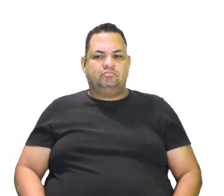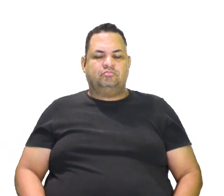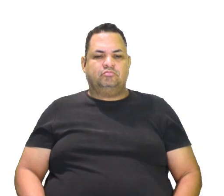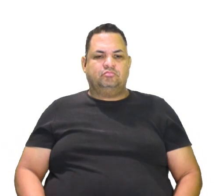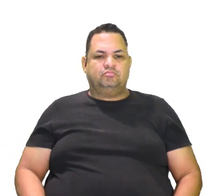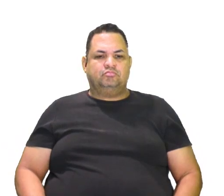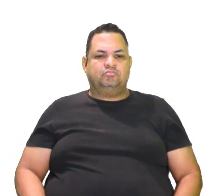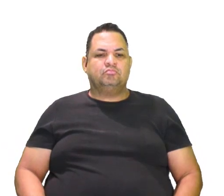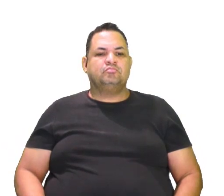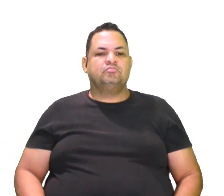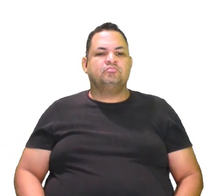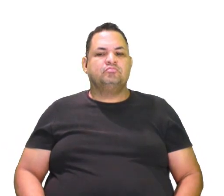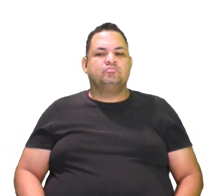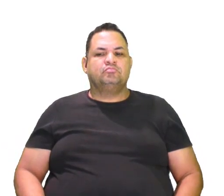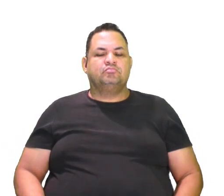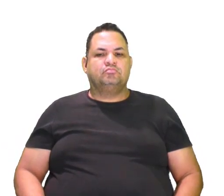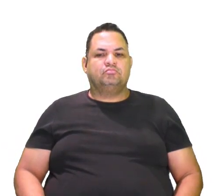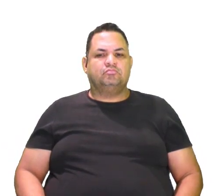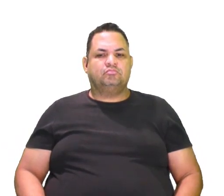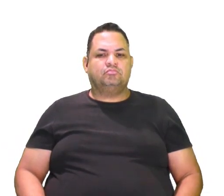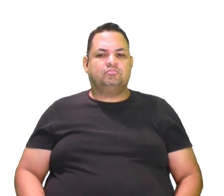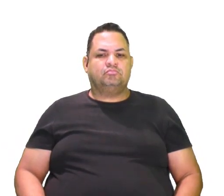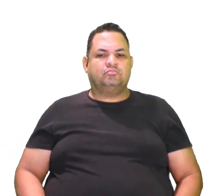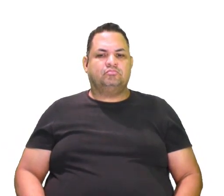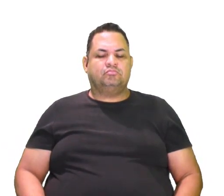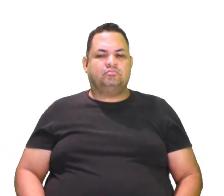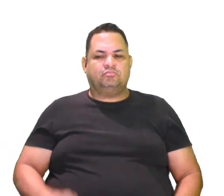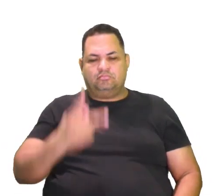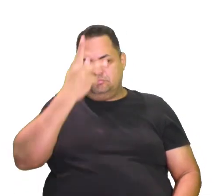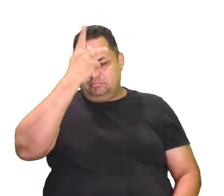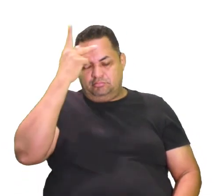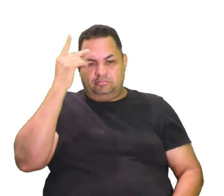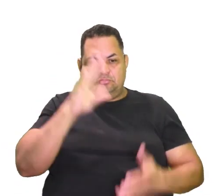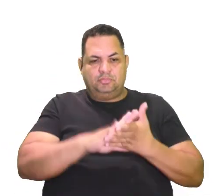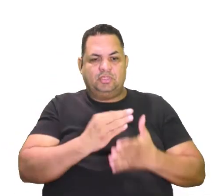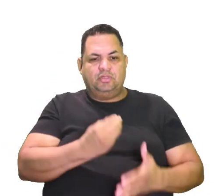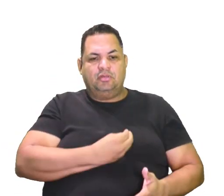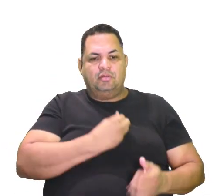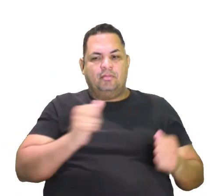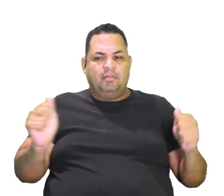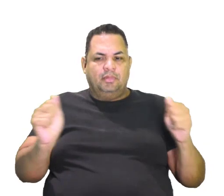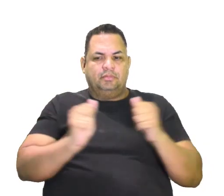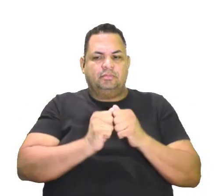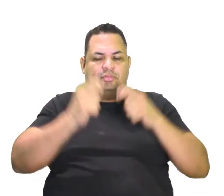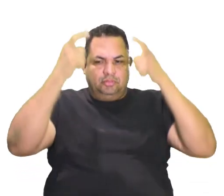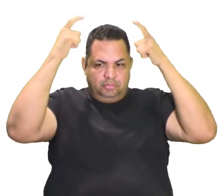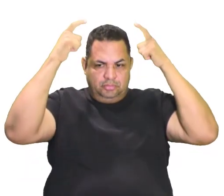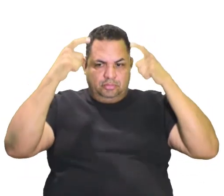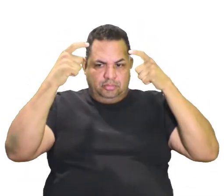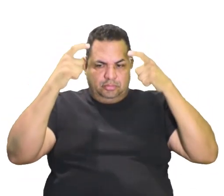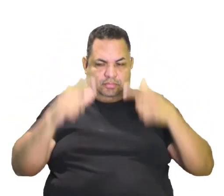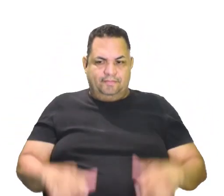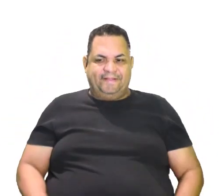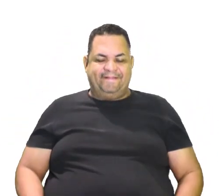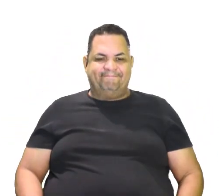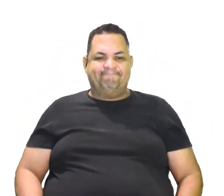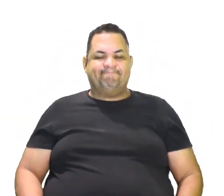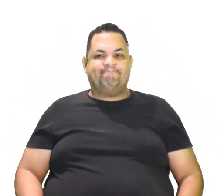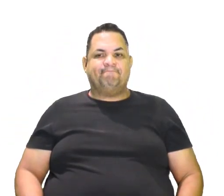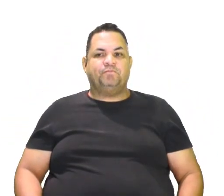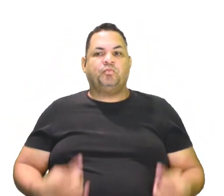aqueles que viviam lá perto do rei, né? No meio lá. Então, aí você já vê, você